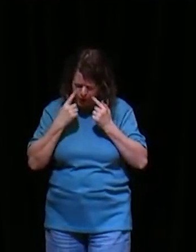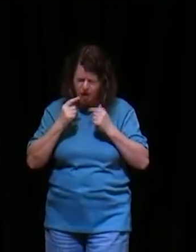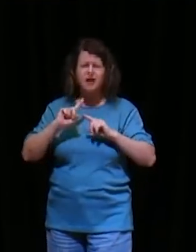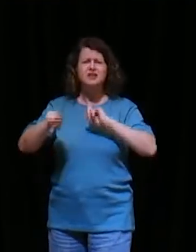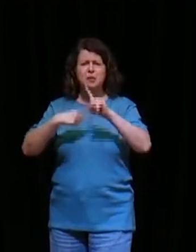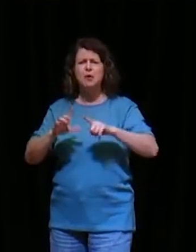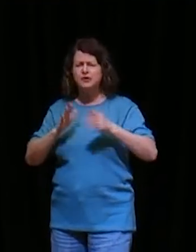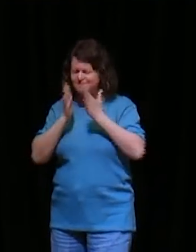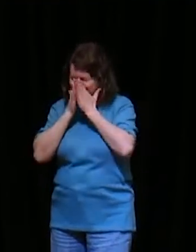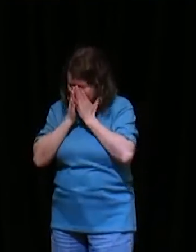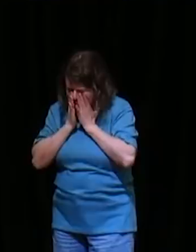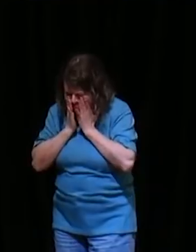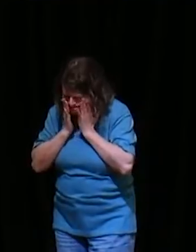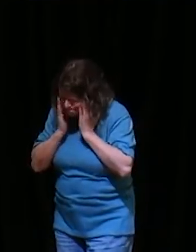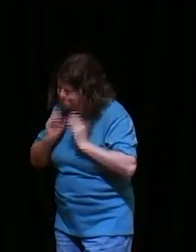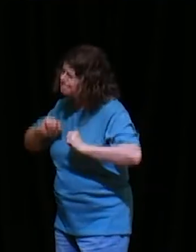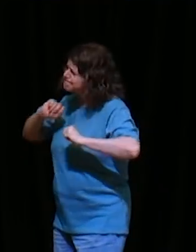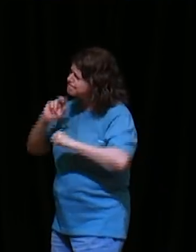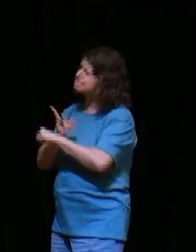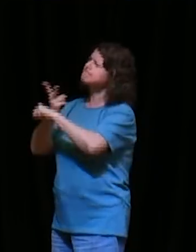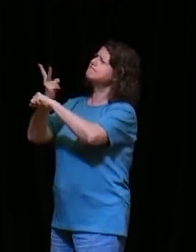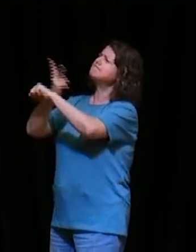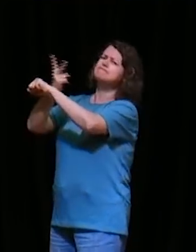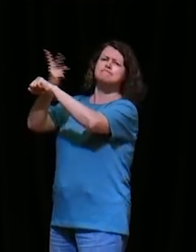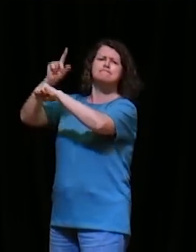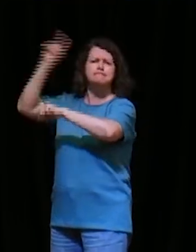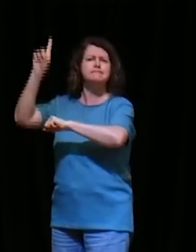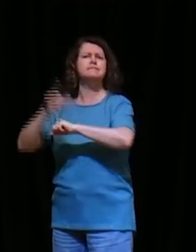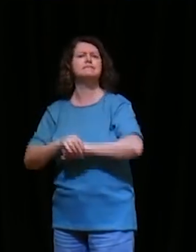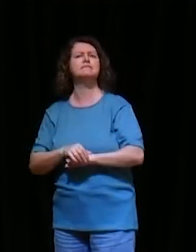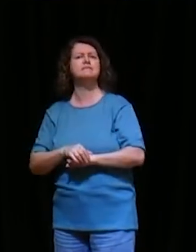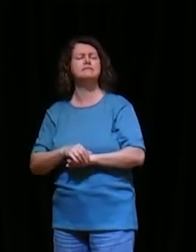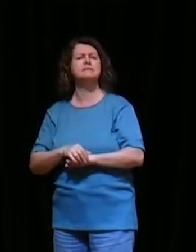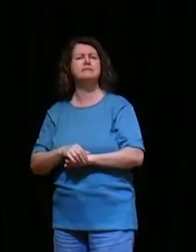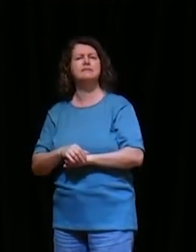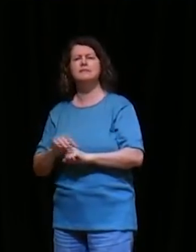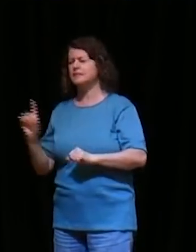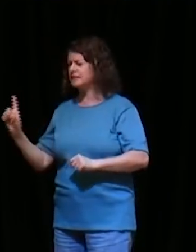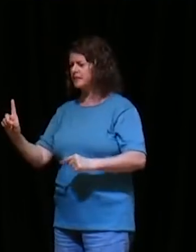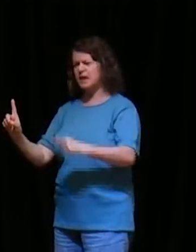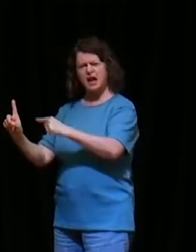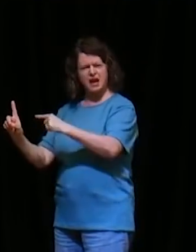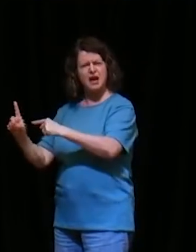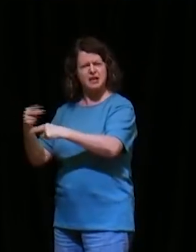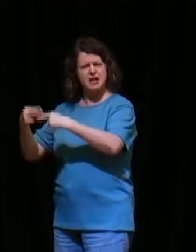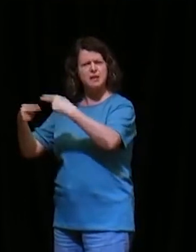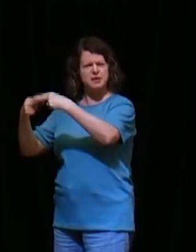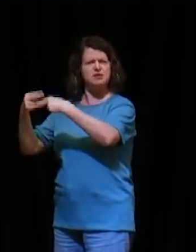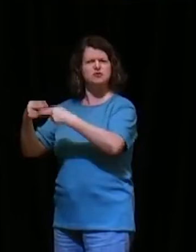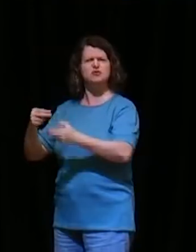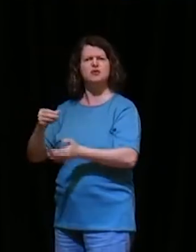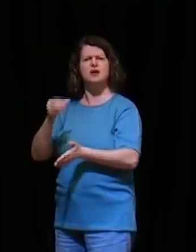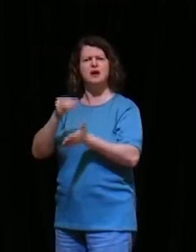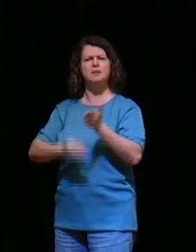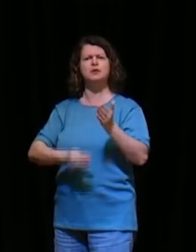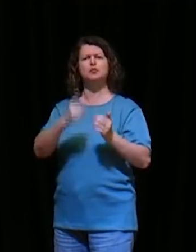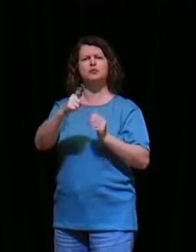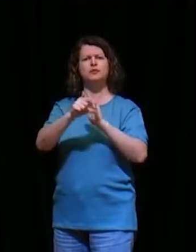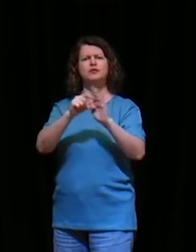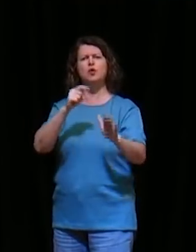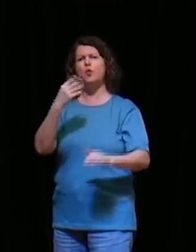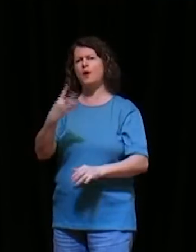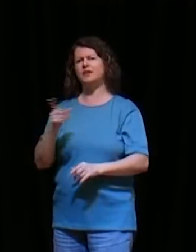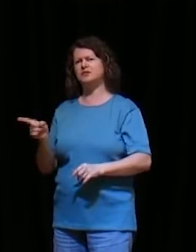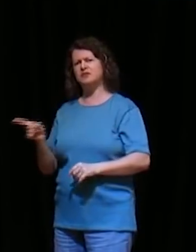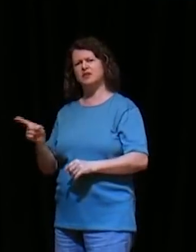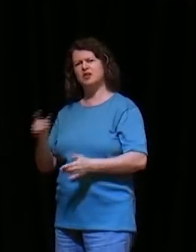em oração, que desse homem, começa a orar, no capítulo 1, verso 4, e de repente,